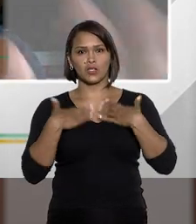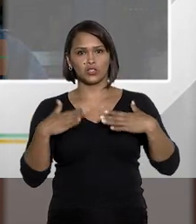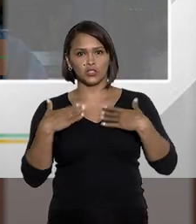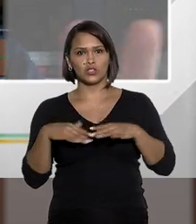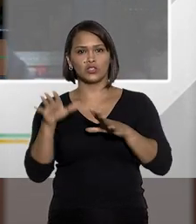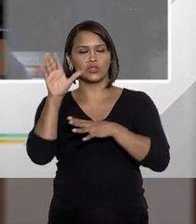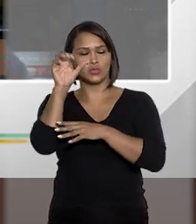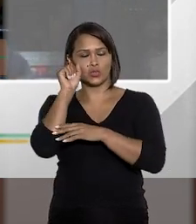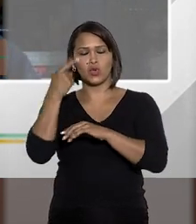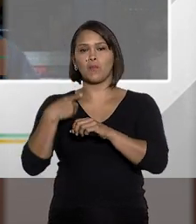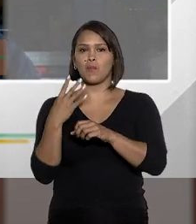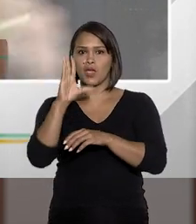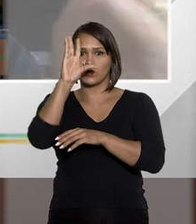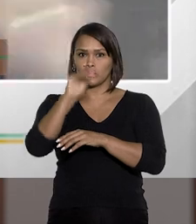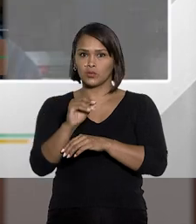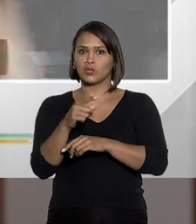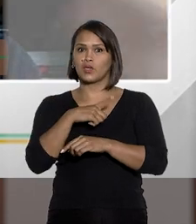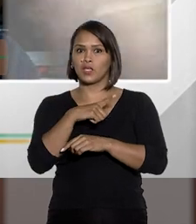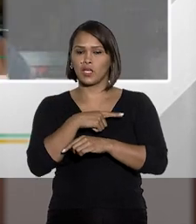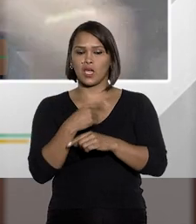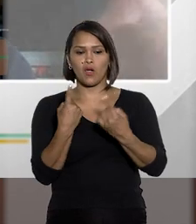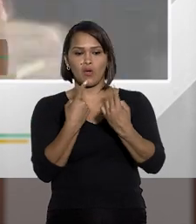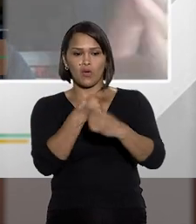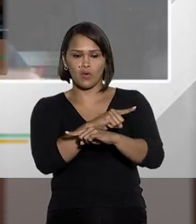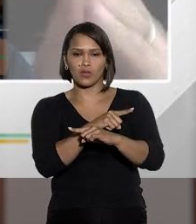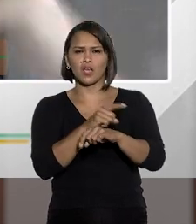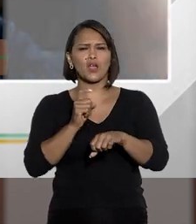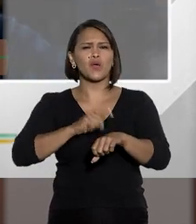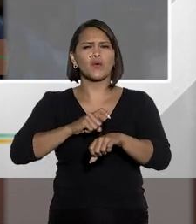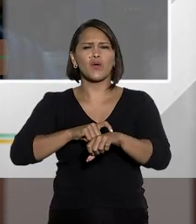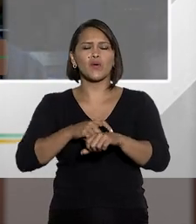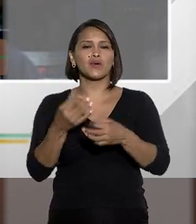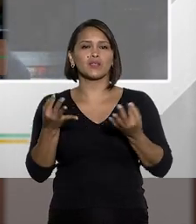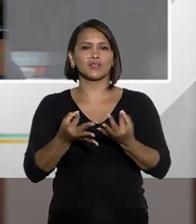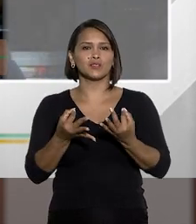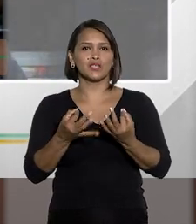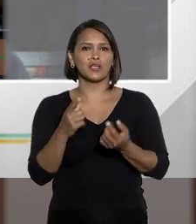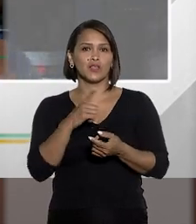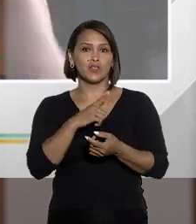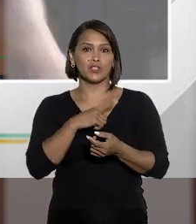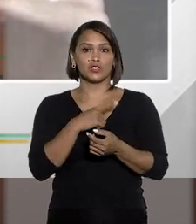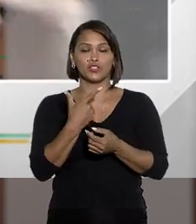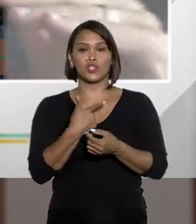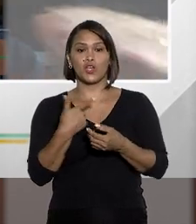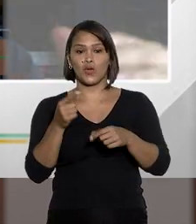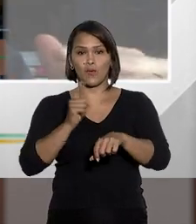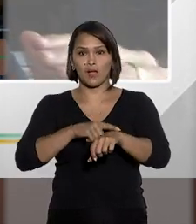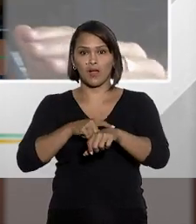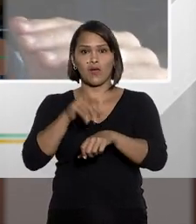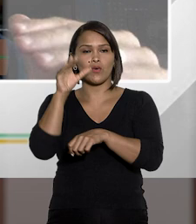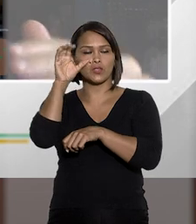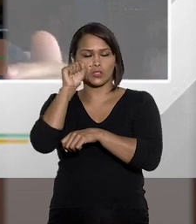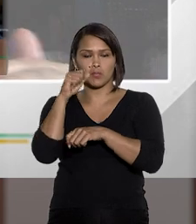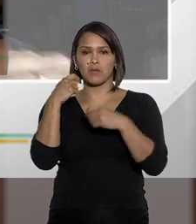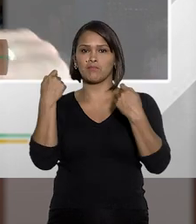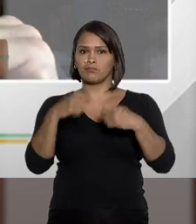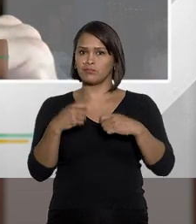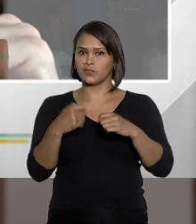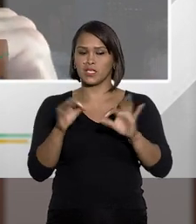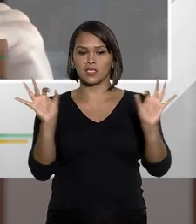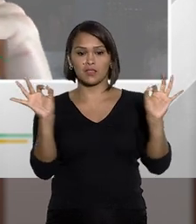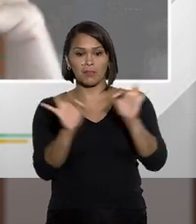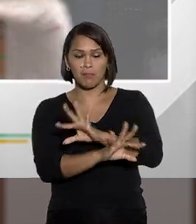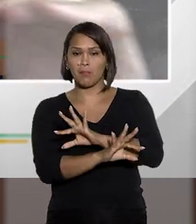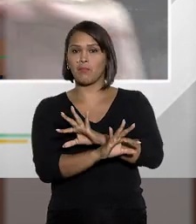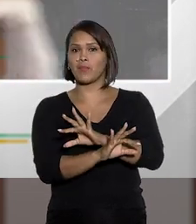horário de repouso noturno, e aqui há uma indisfarçável controvérsia, que horário é esse? Chegou o horário do repouso noturno, tem